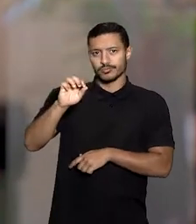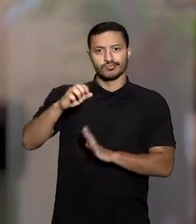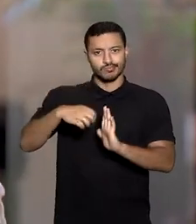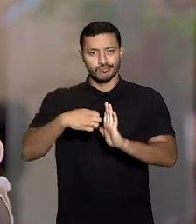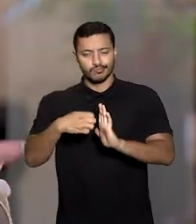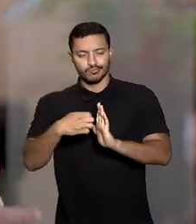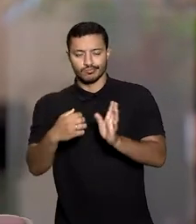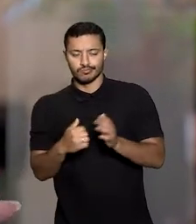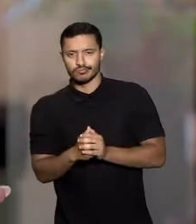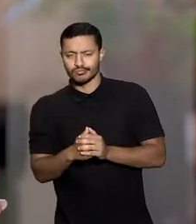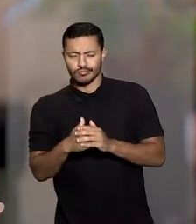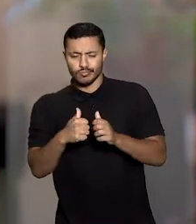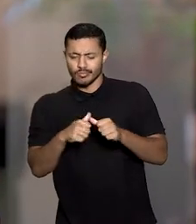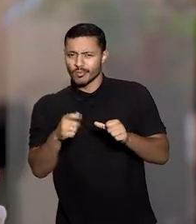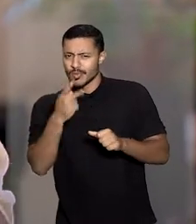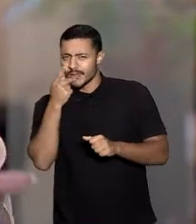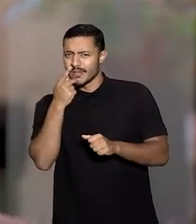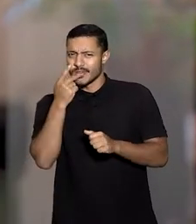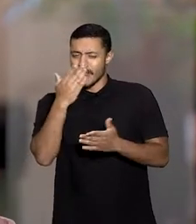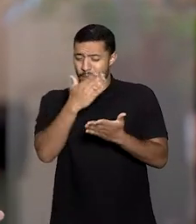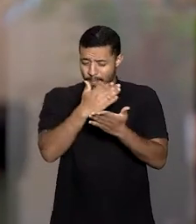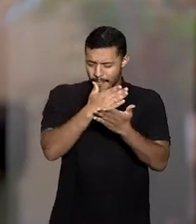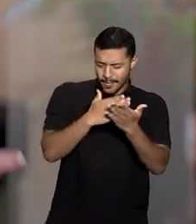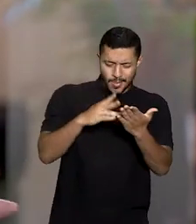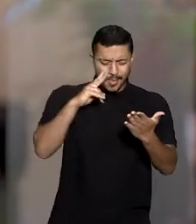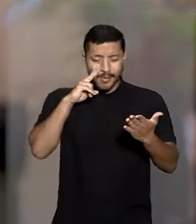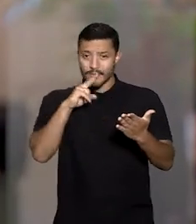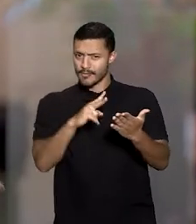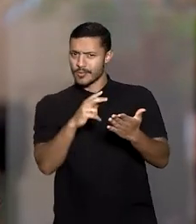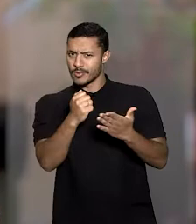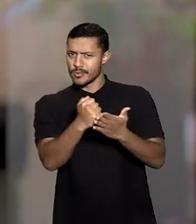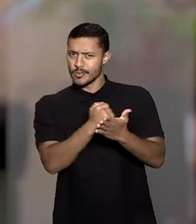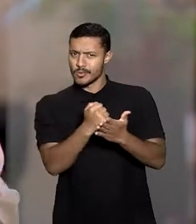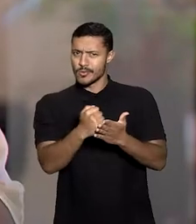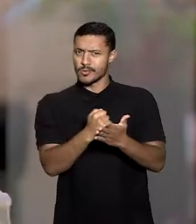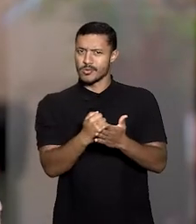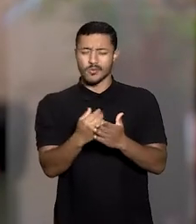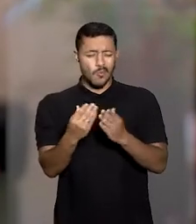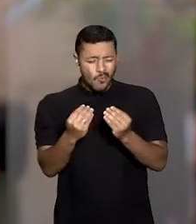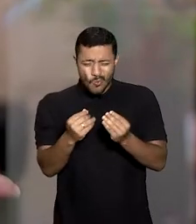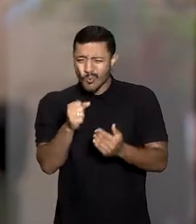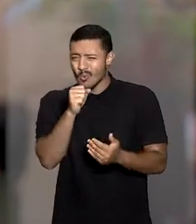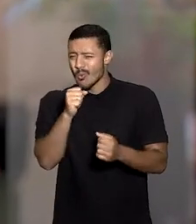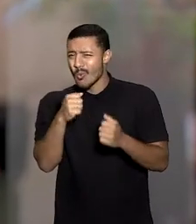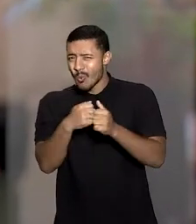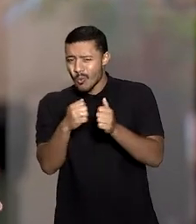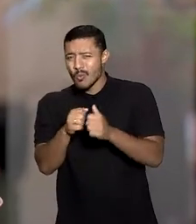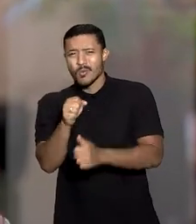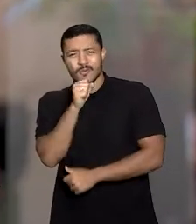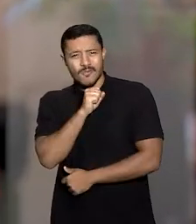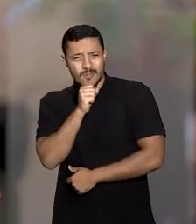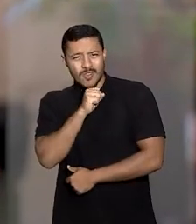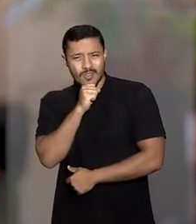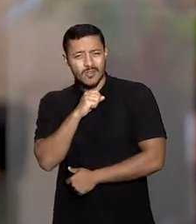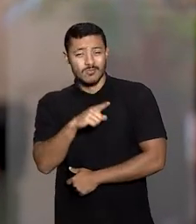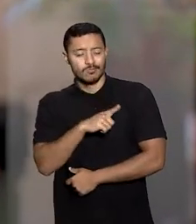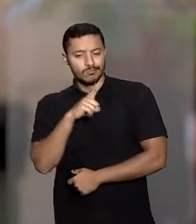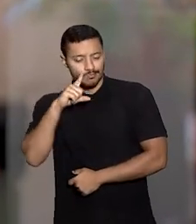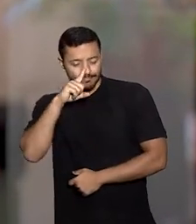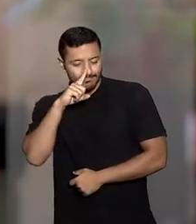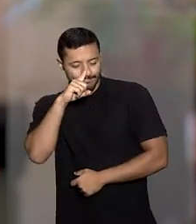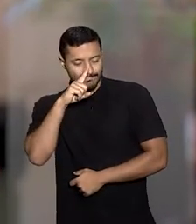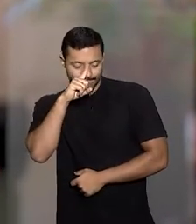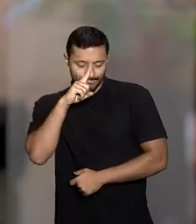está que a frota circulante é a metade da prevista no contrato e é composta de muitos ônibus velhos, o que coloca em risco a